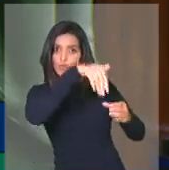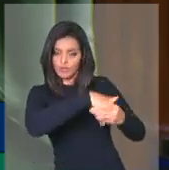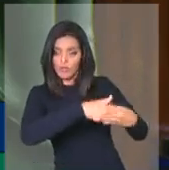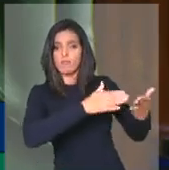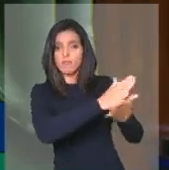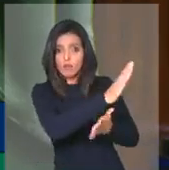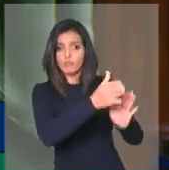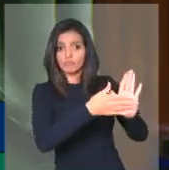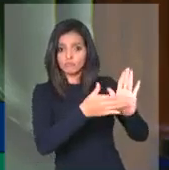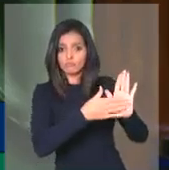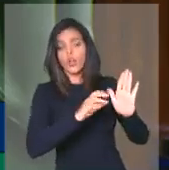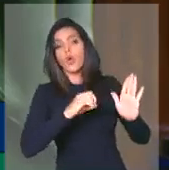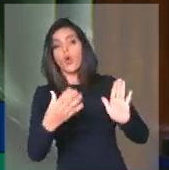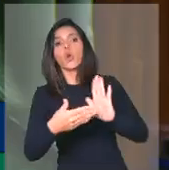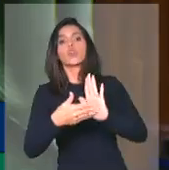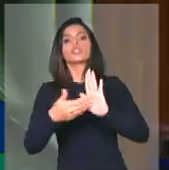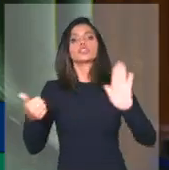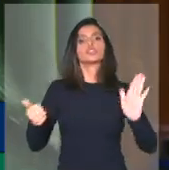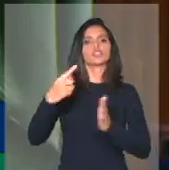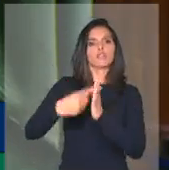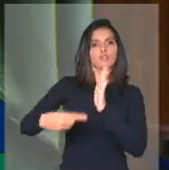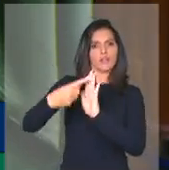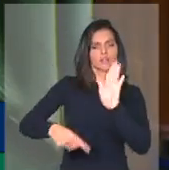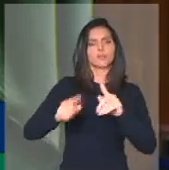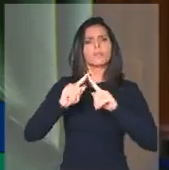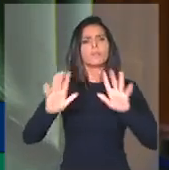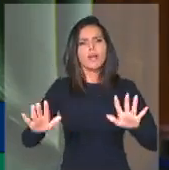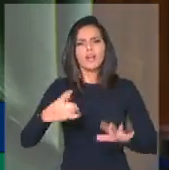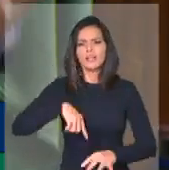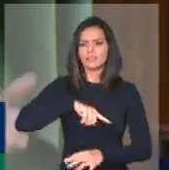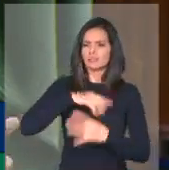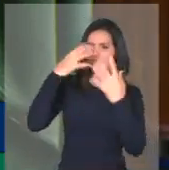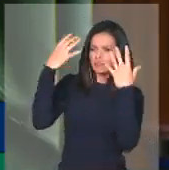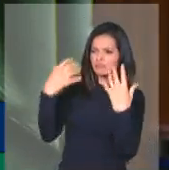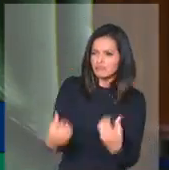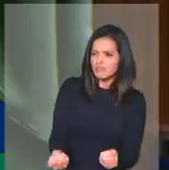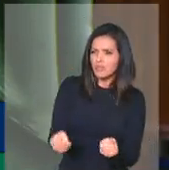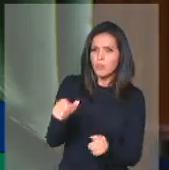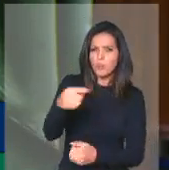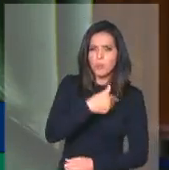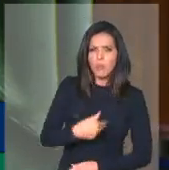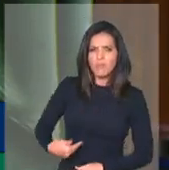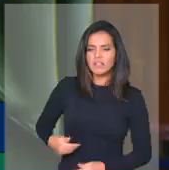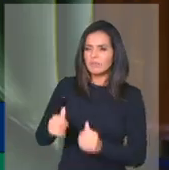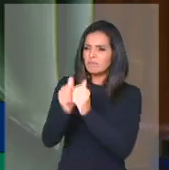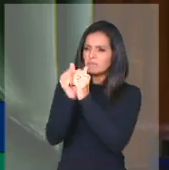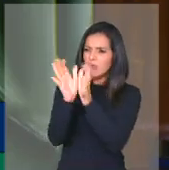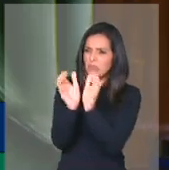podemos aceitar o desmonte que o governo faz,